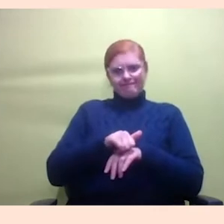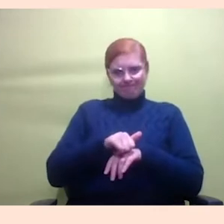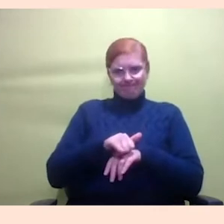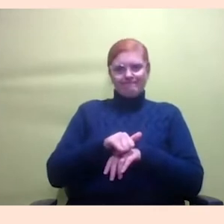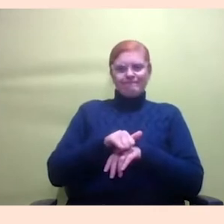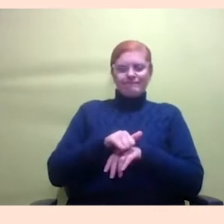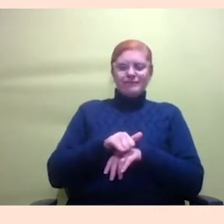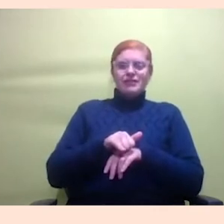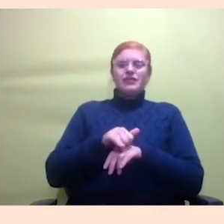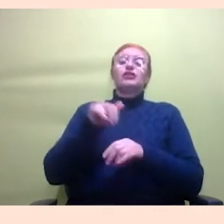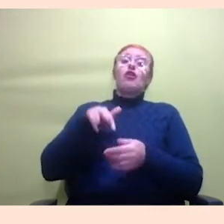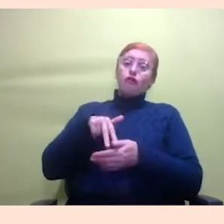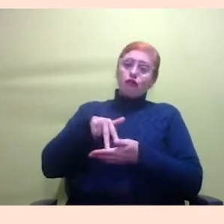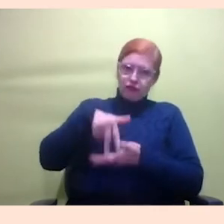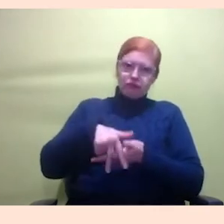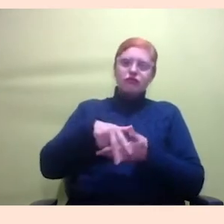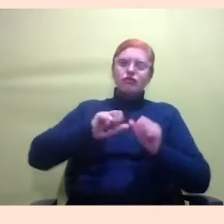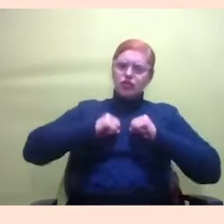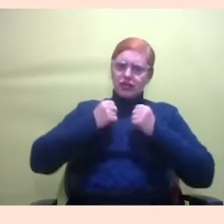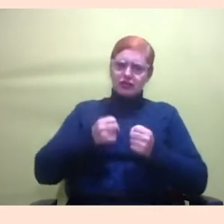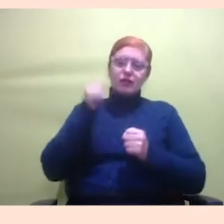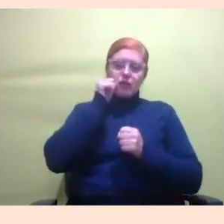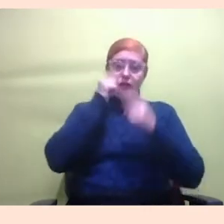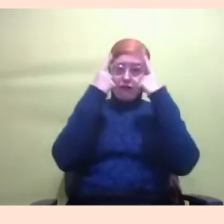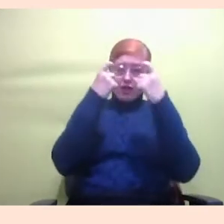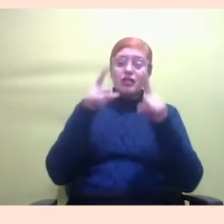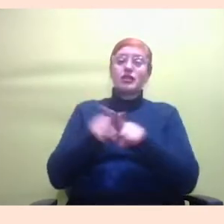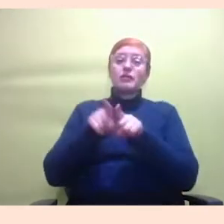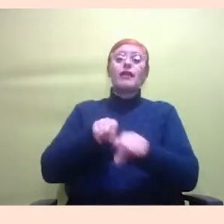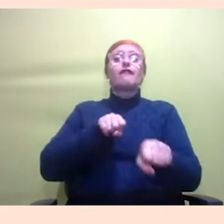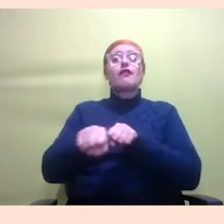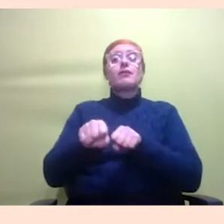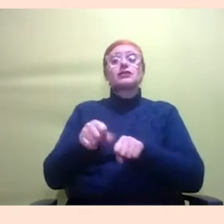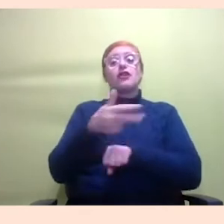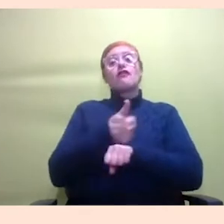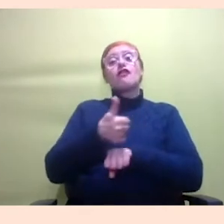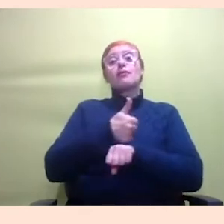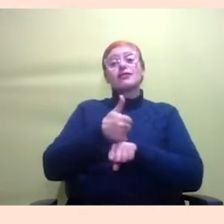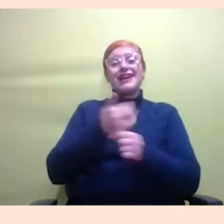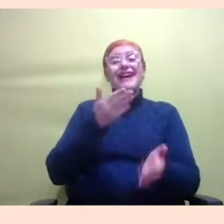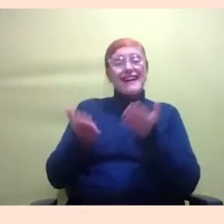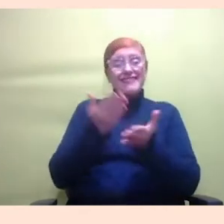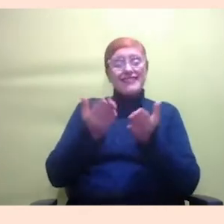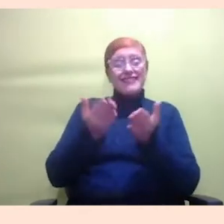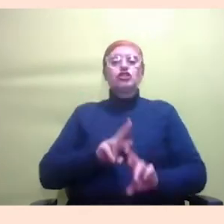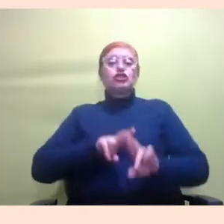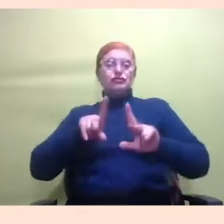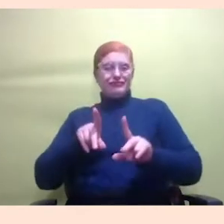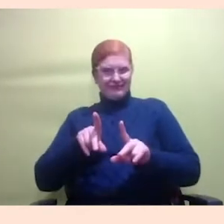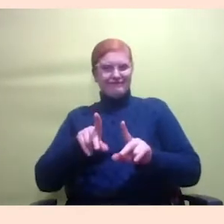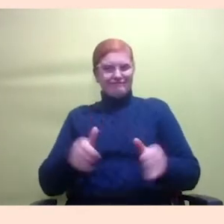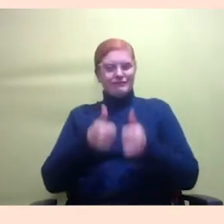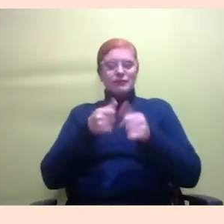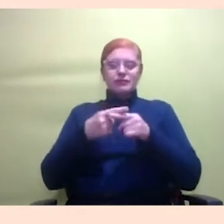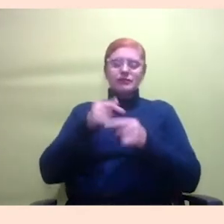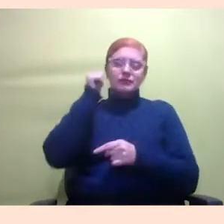em situações de violência, mas a gente também precisava fazer essa formação para as profissionais atenderem de forma diferente. Porque muita mulher chegava para a gente e dizia